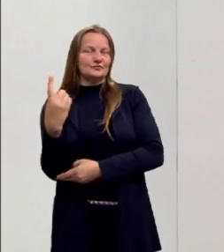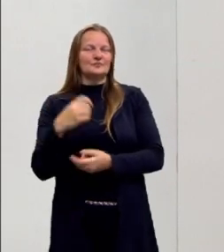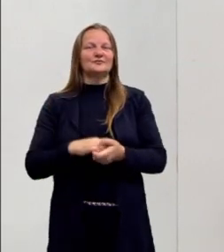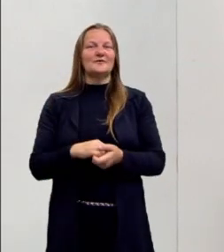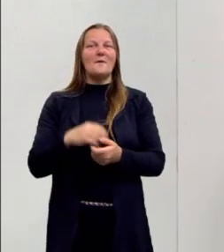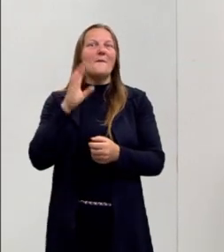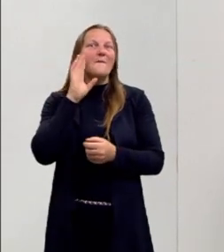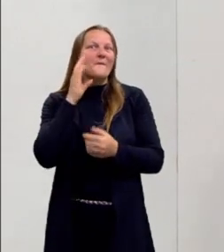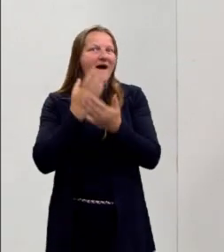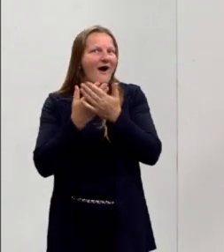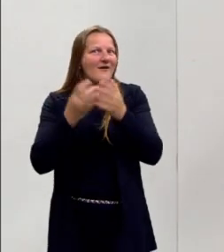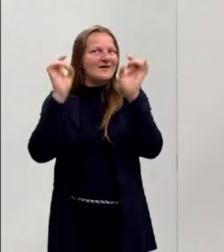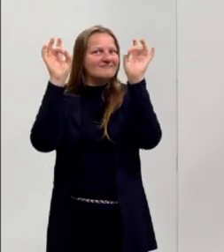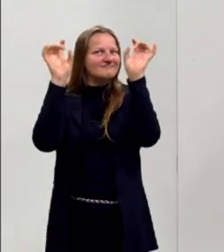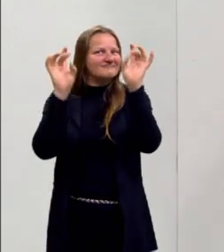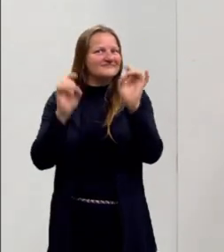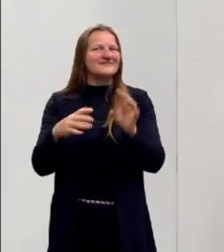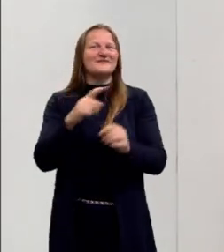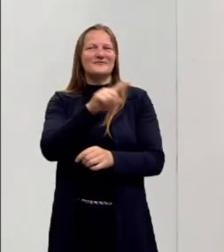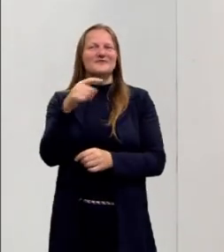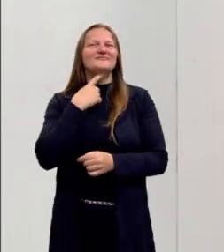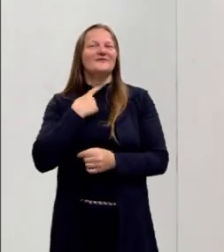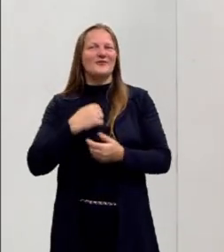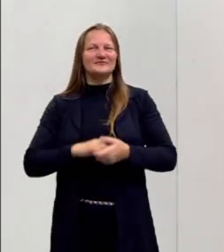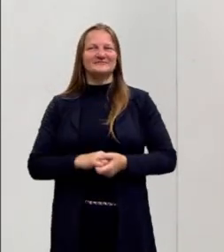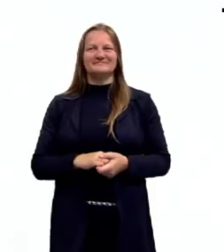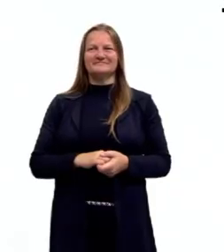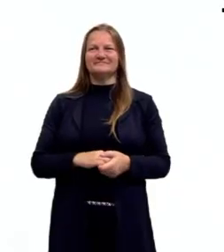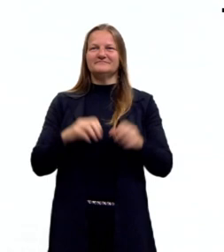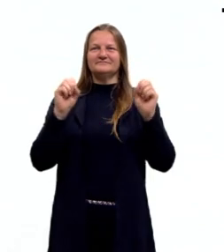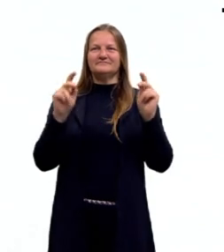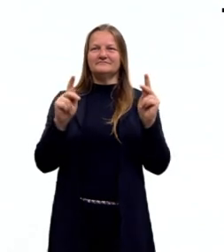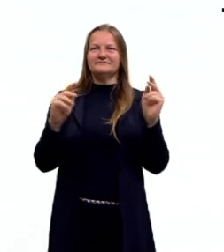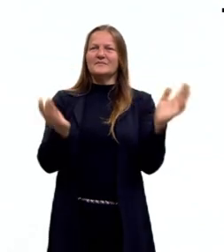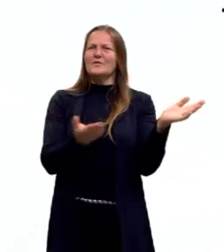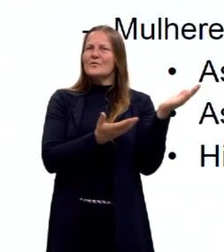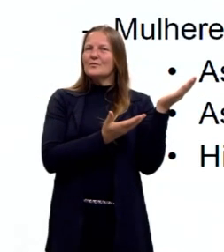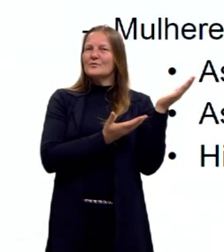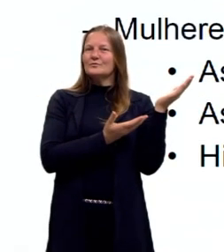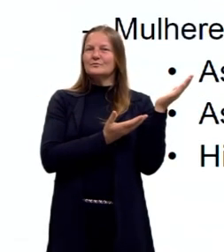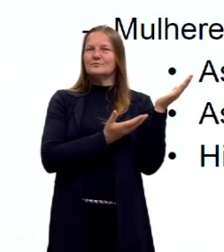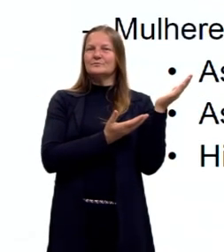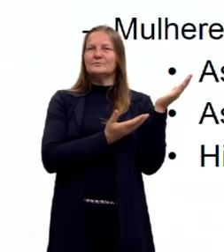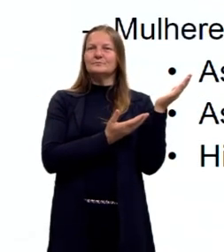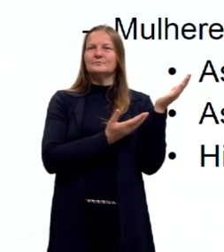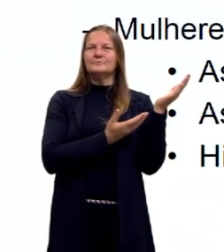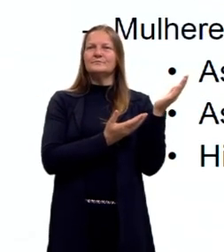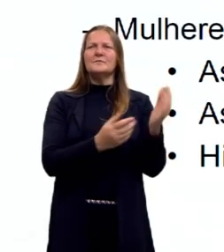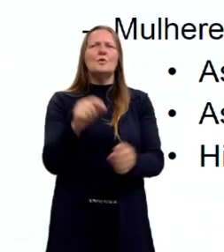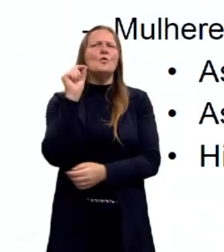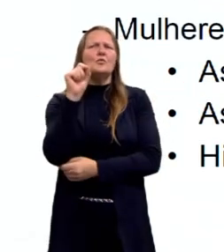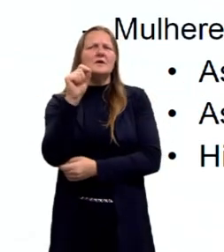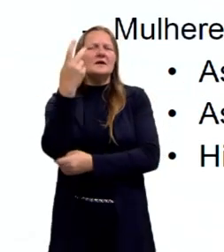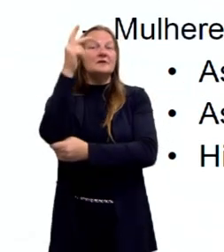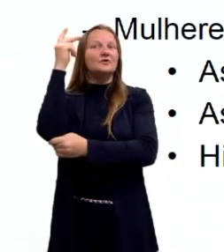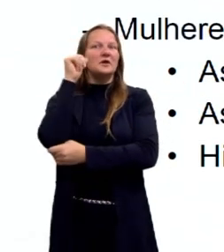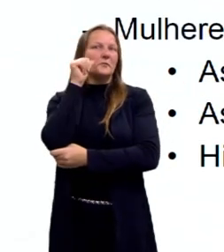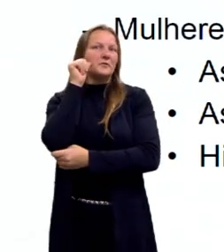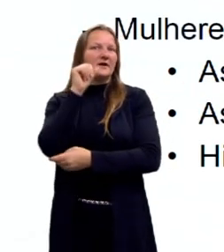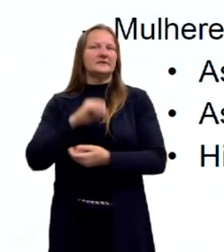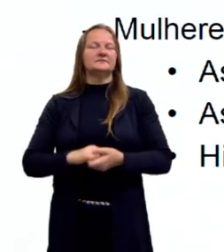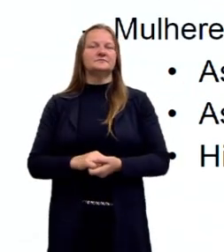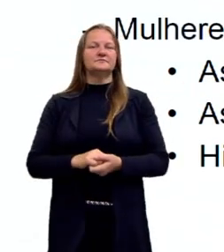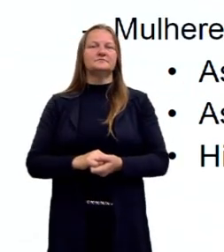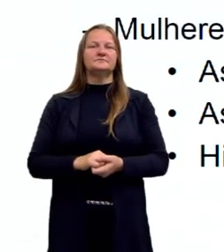aula vai estar muito especial, espero que vocês curtam. Vamos lá, então? O que é a história das mulheres?